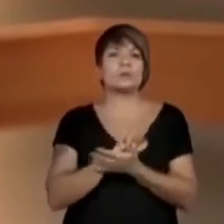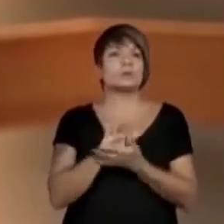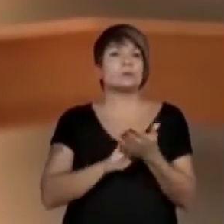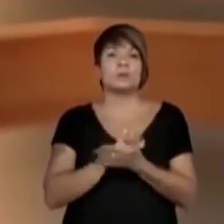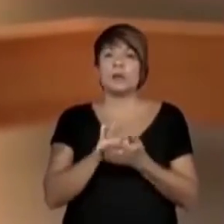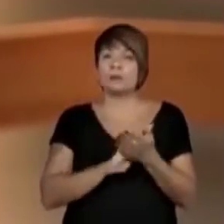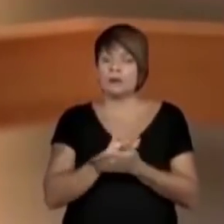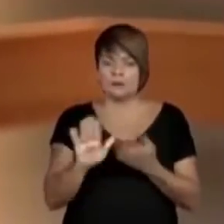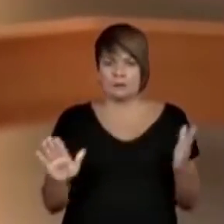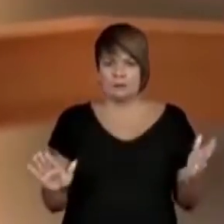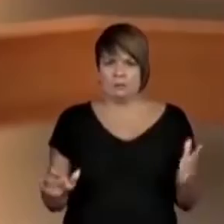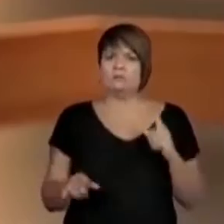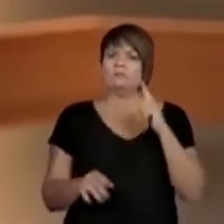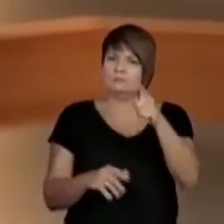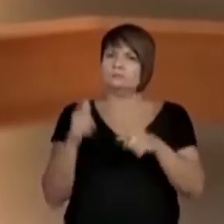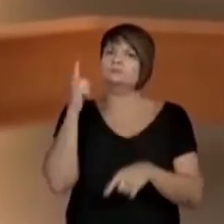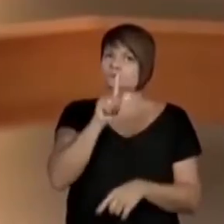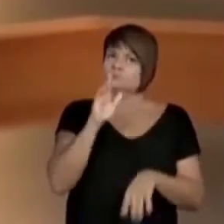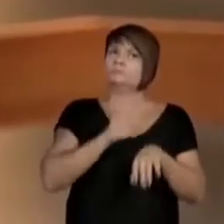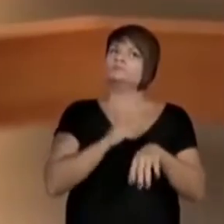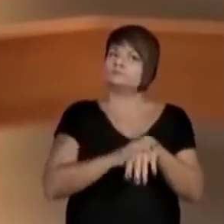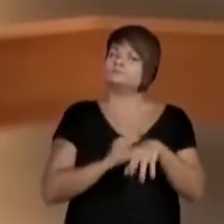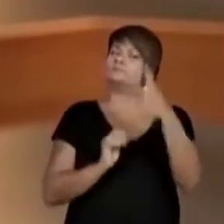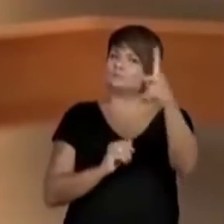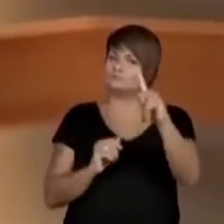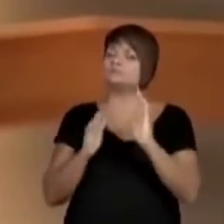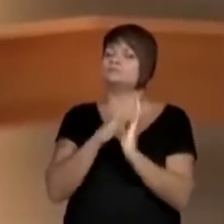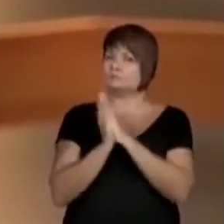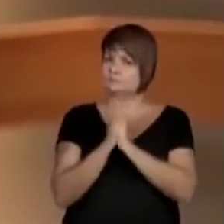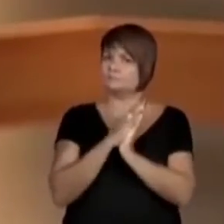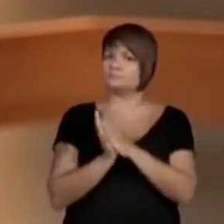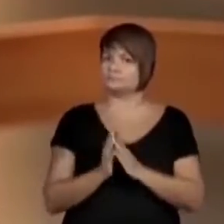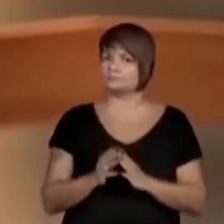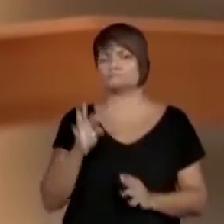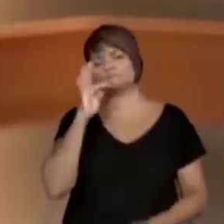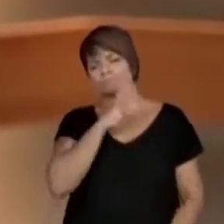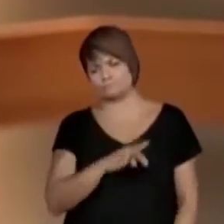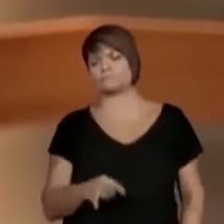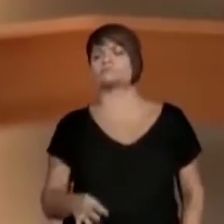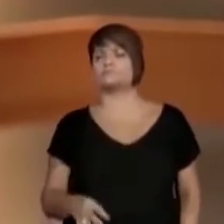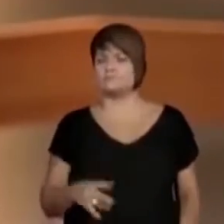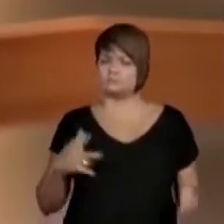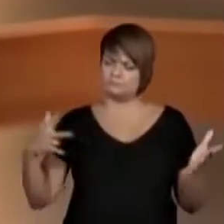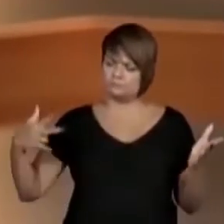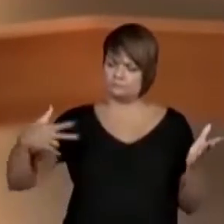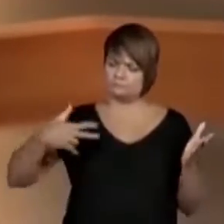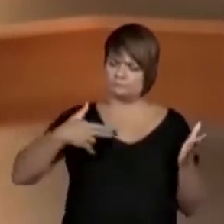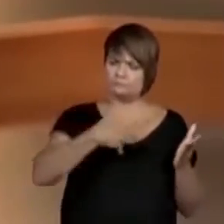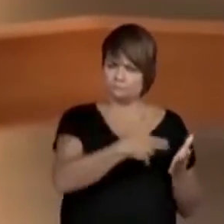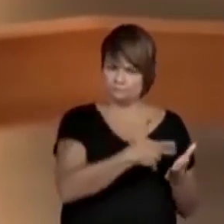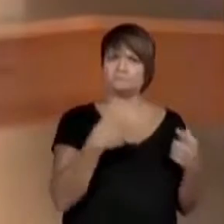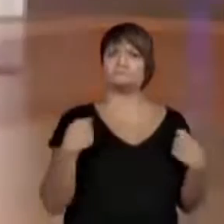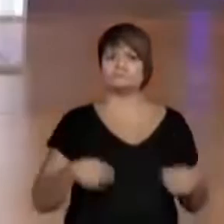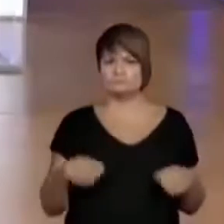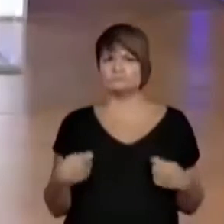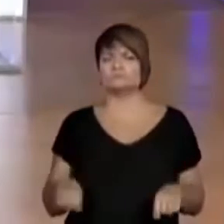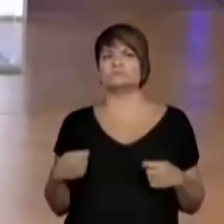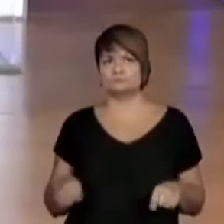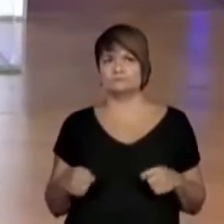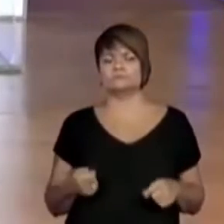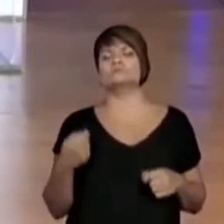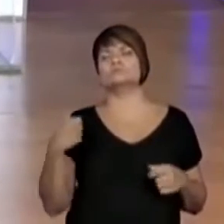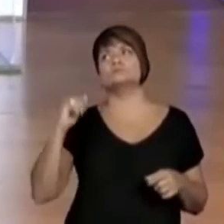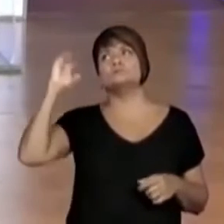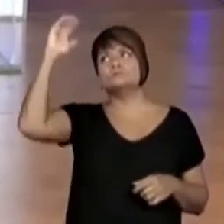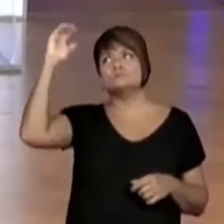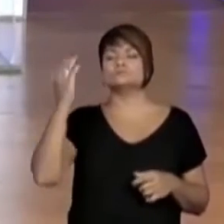nada. Então, você vai conseguir confeccionar a sua boneca. É lógico que para cortar os tecidos, você precisa da ajuda